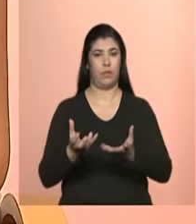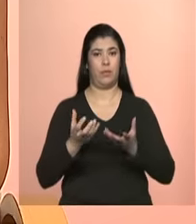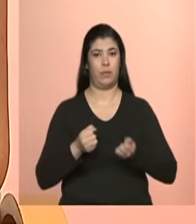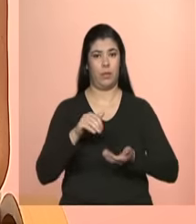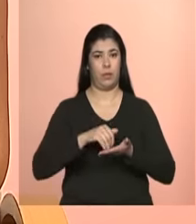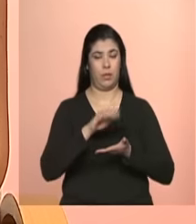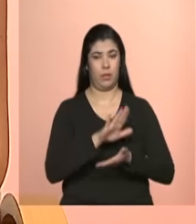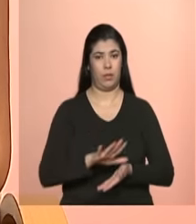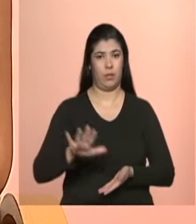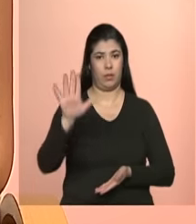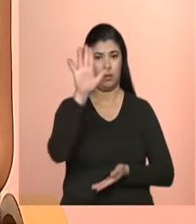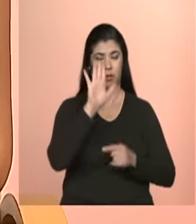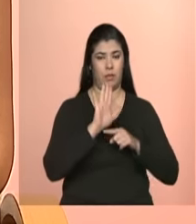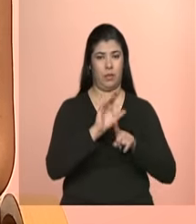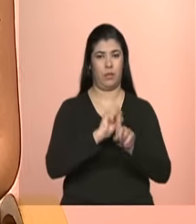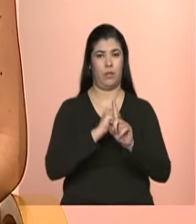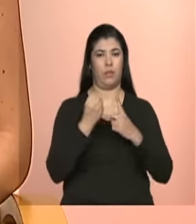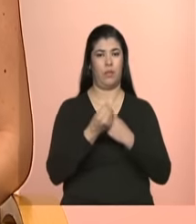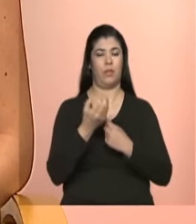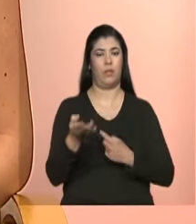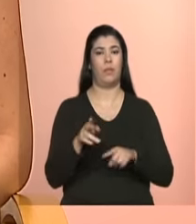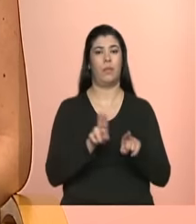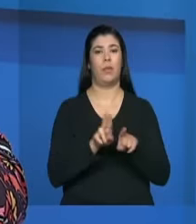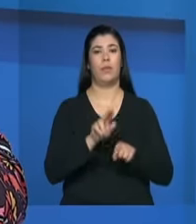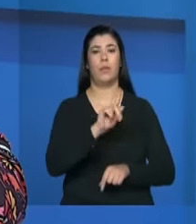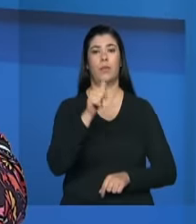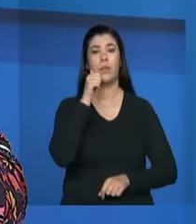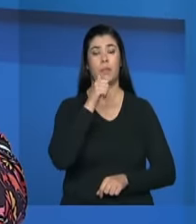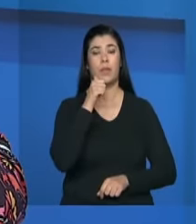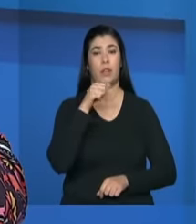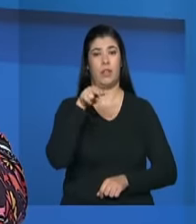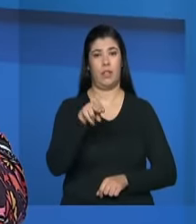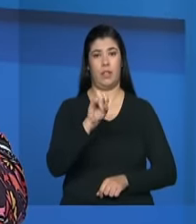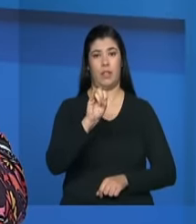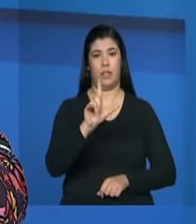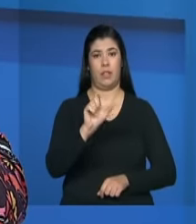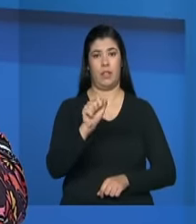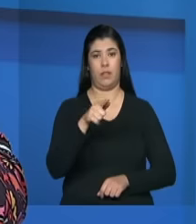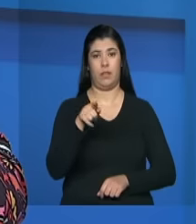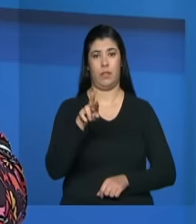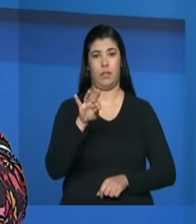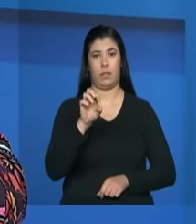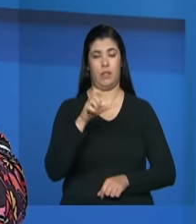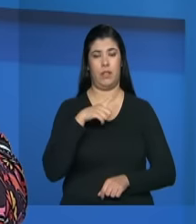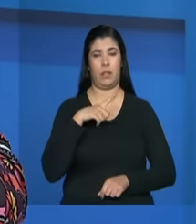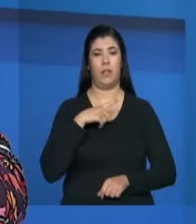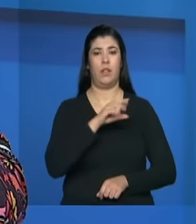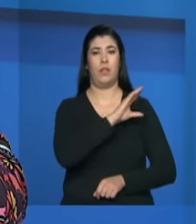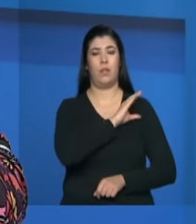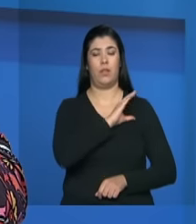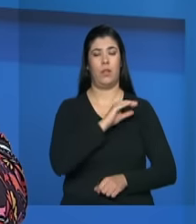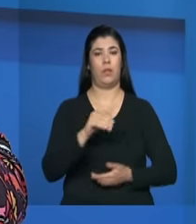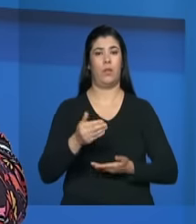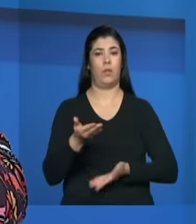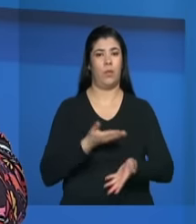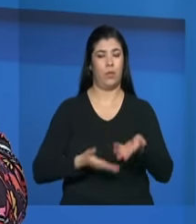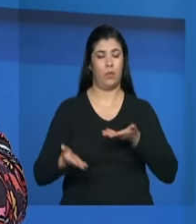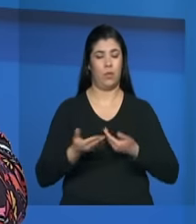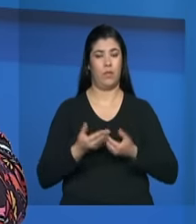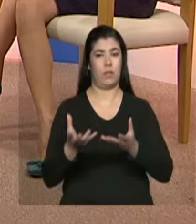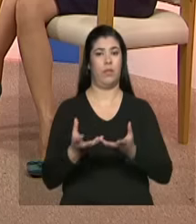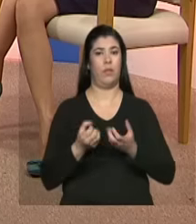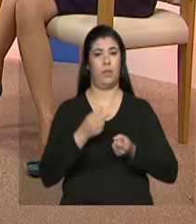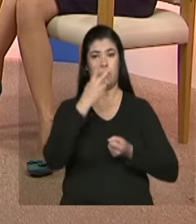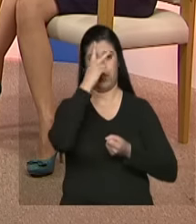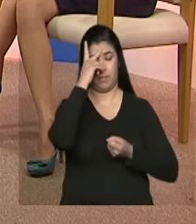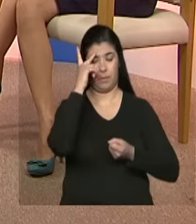Nacional de Assistência Social e Nilza Arete Margarida de Lima coordenadora do serviço de acolhimento da mesma secretaria